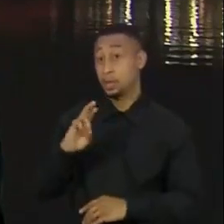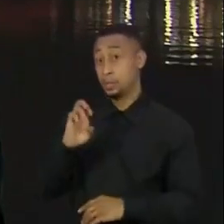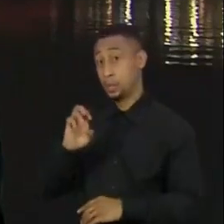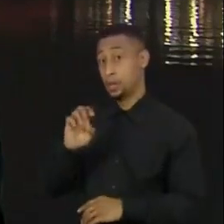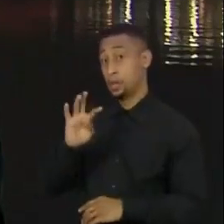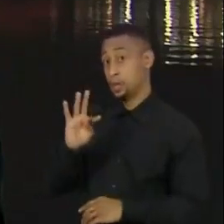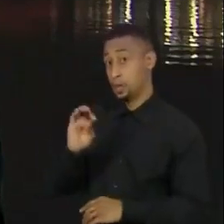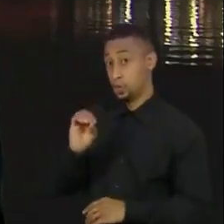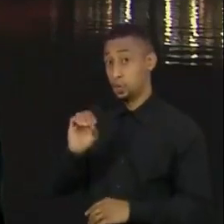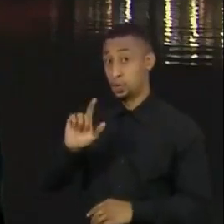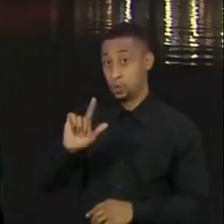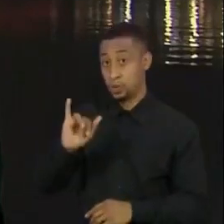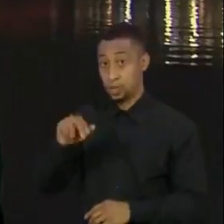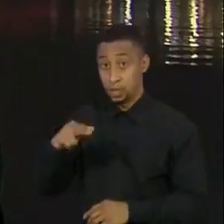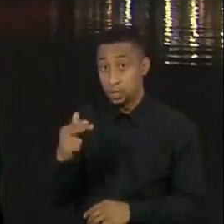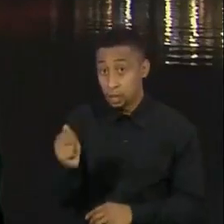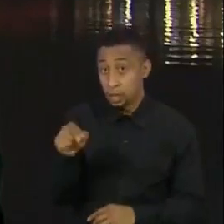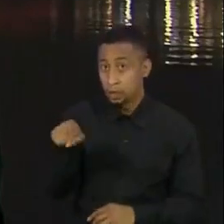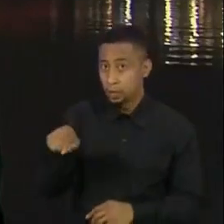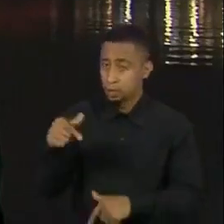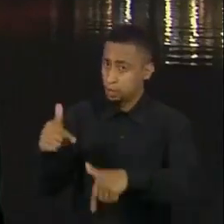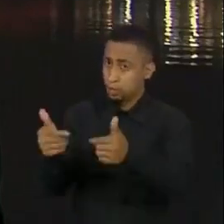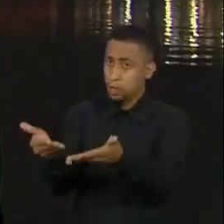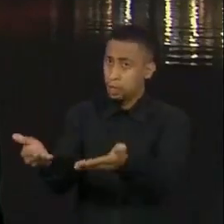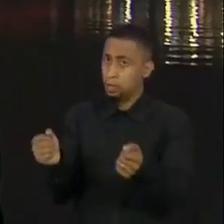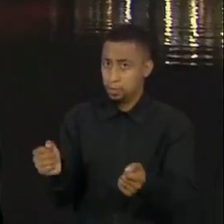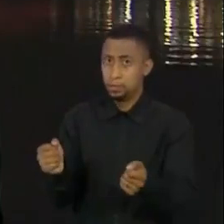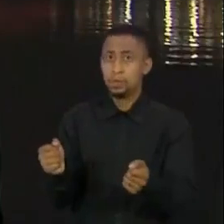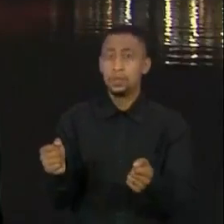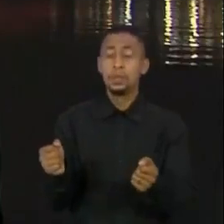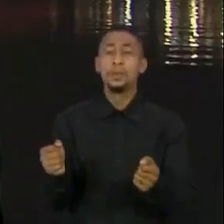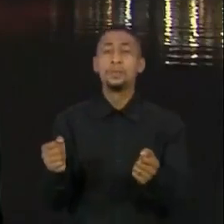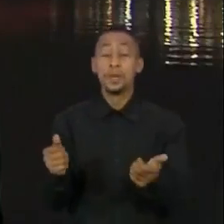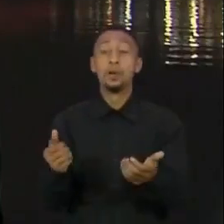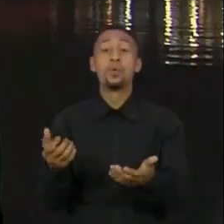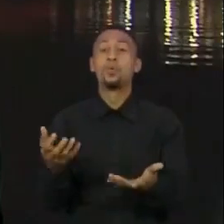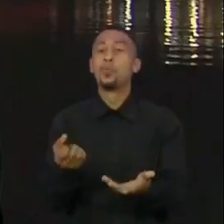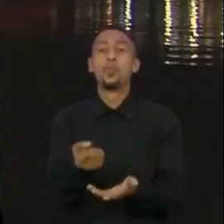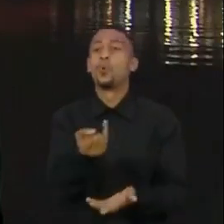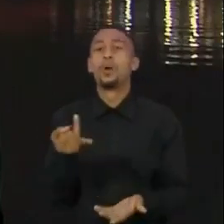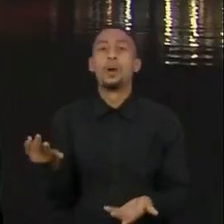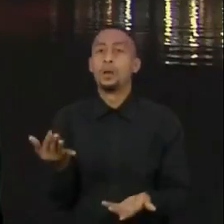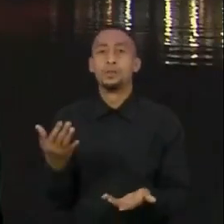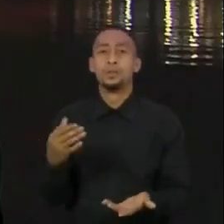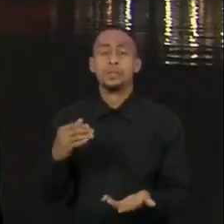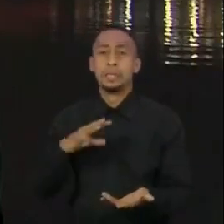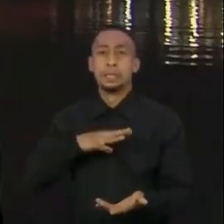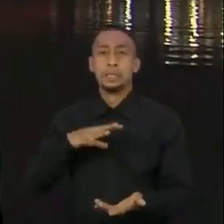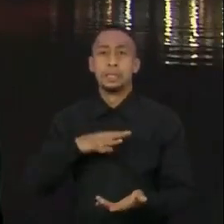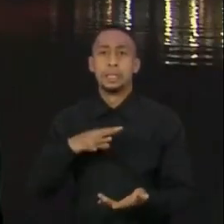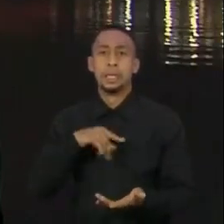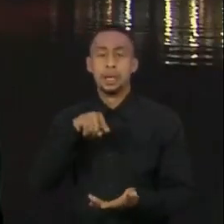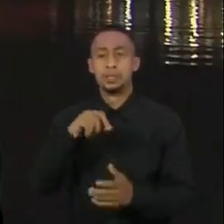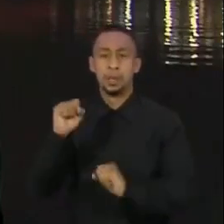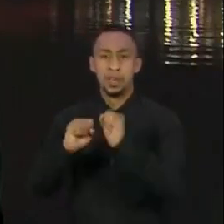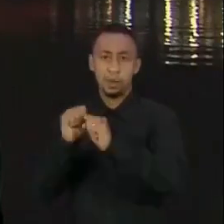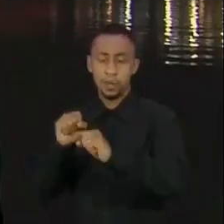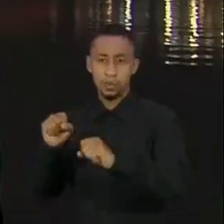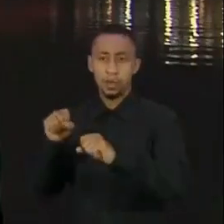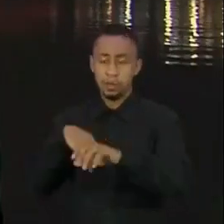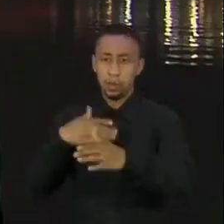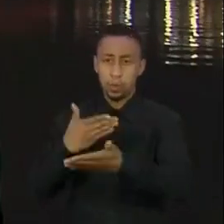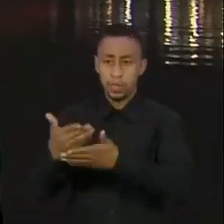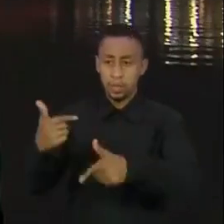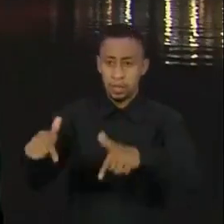Segundo, de fato, os números de cidades que serão, digamos, de área de atuação da Codevasf vai ser muito,